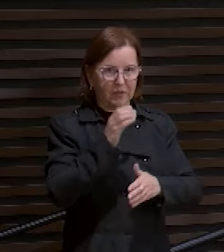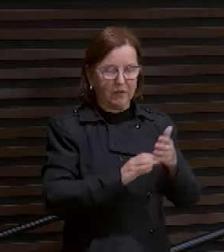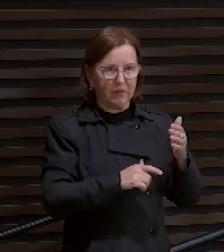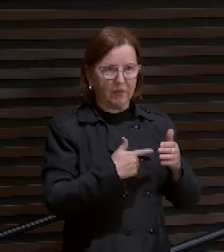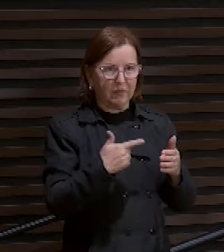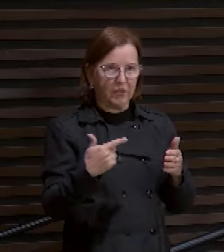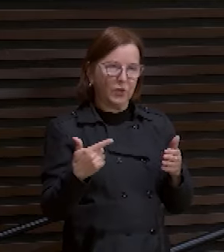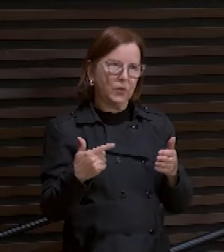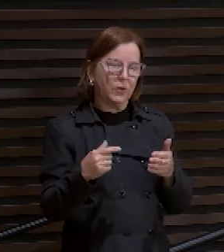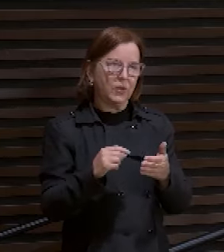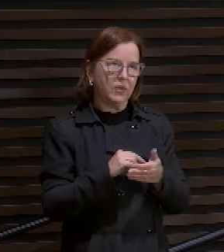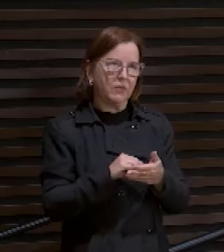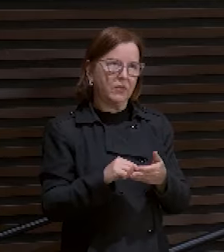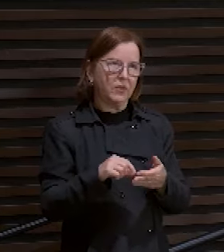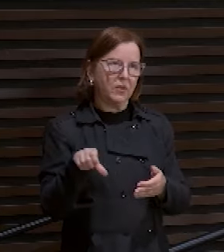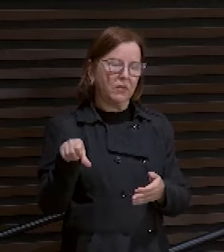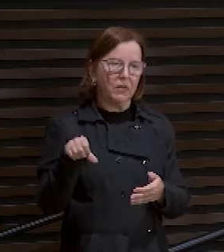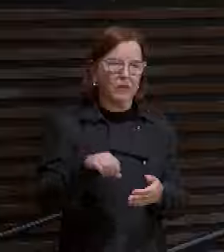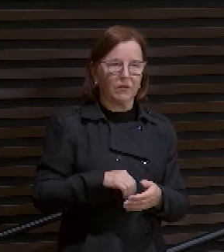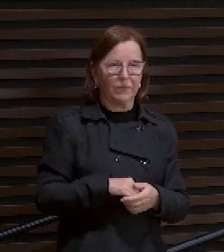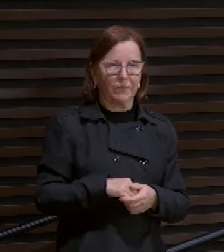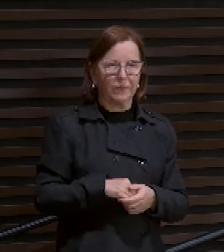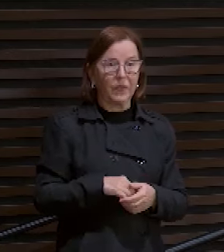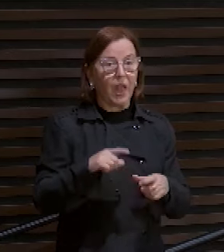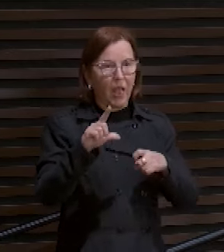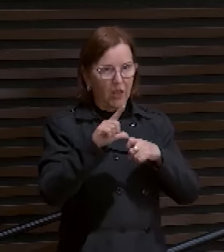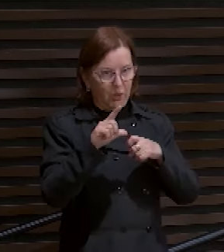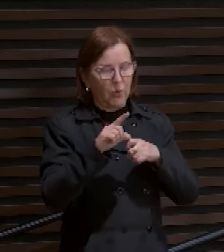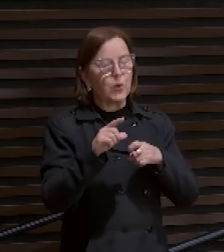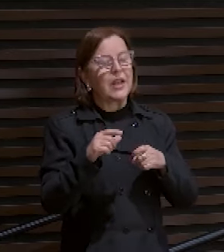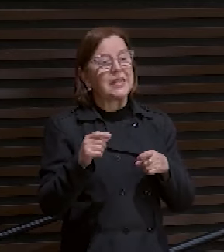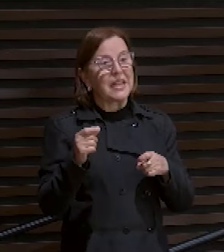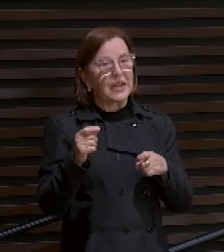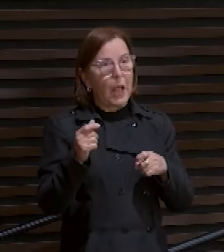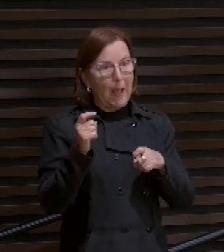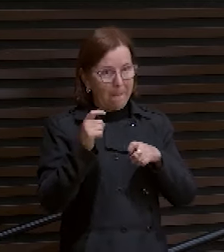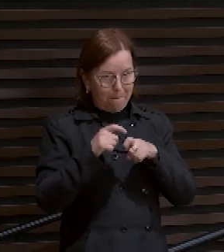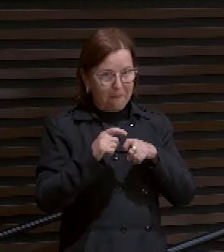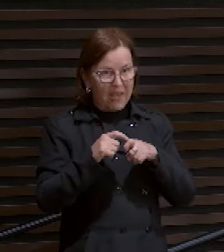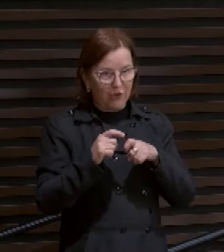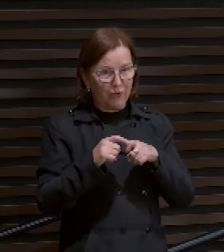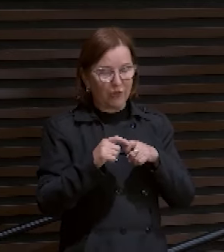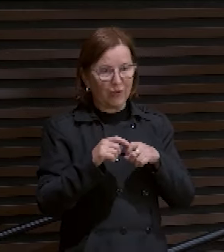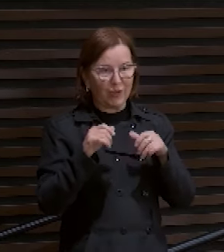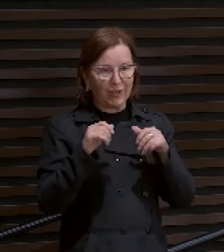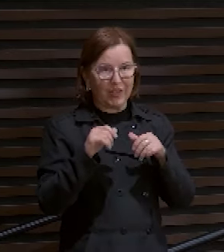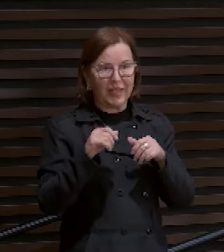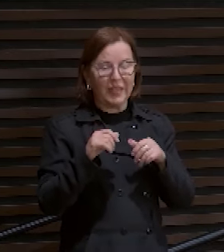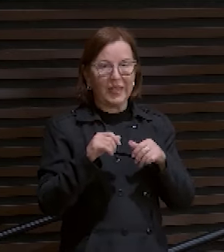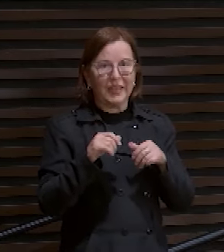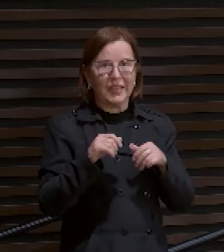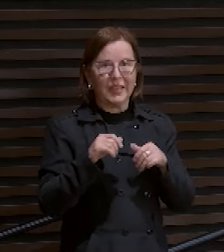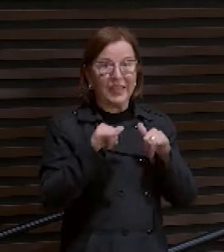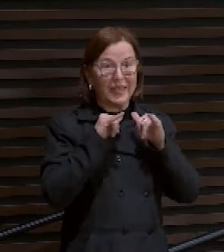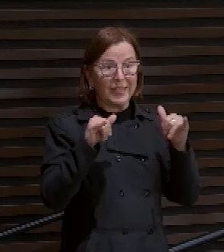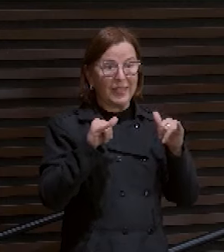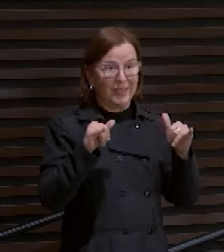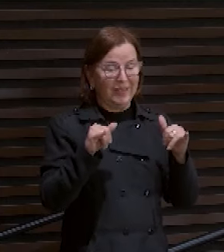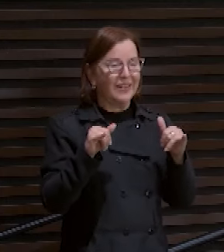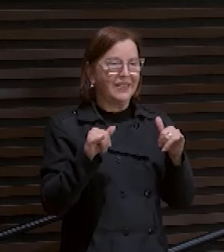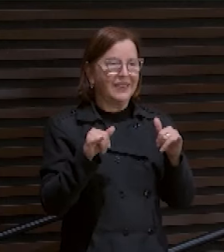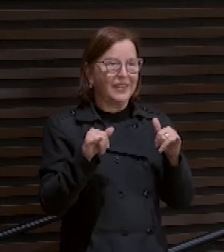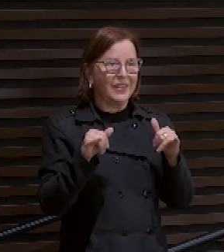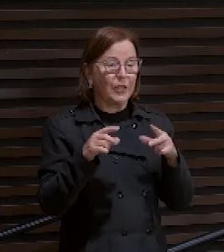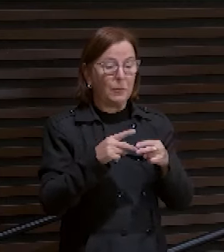Lucas era médico, ele vai dar uma... Ele vai dar uma informação aqui muito importante. Talvez por ser médico, mas foi o Espírito